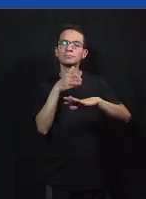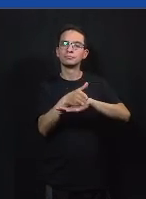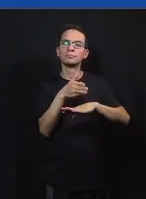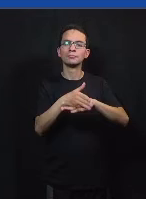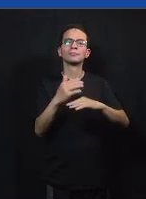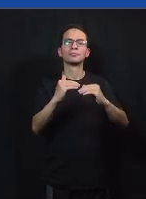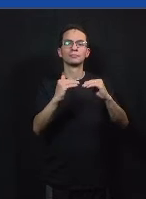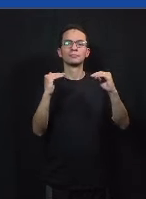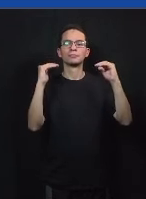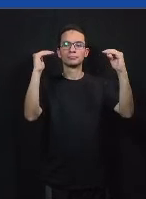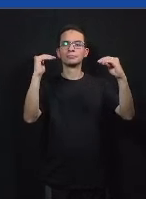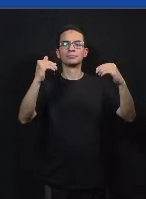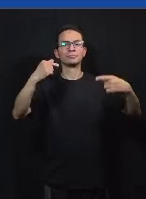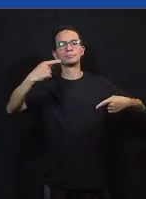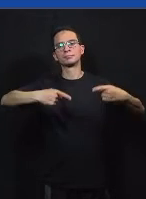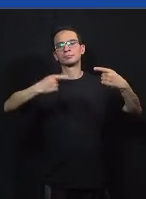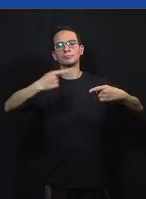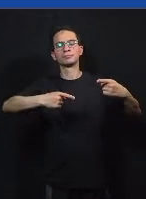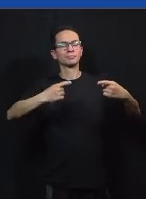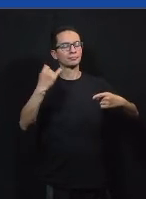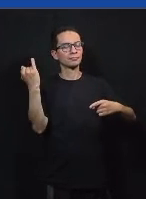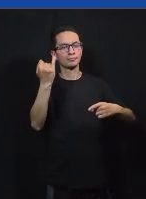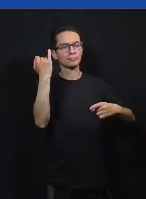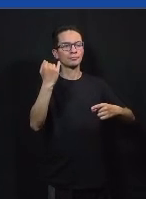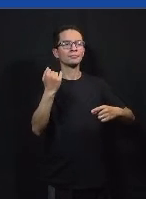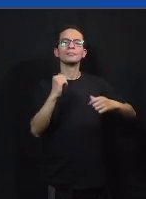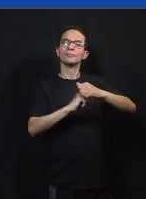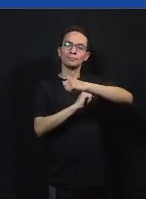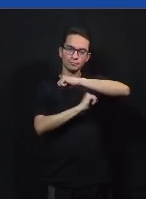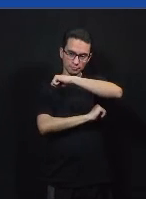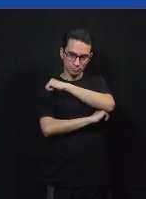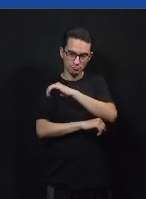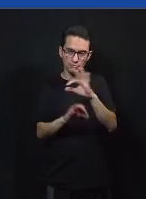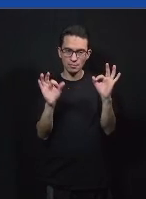estruturados e qual a importância do uso dos debates estruturados